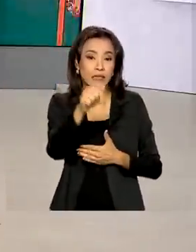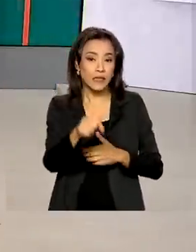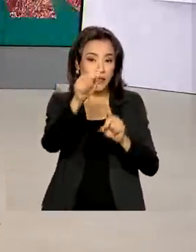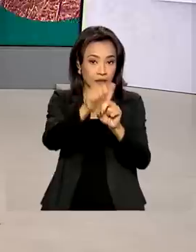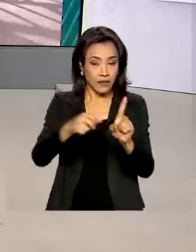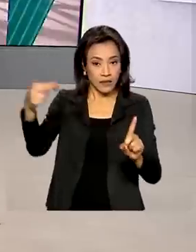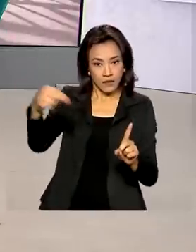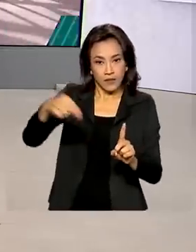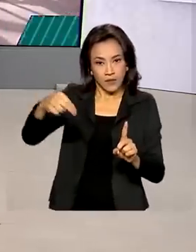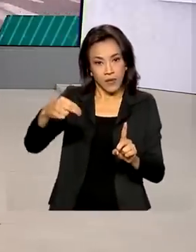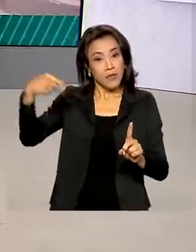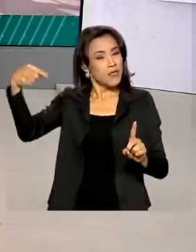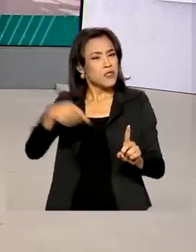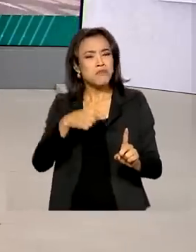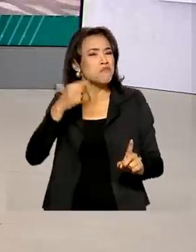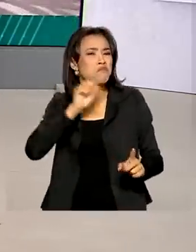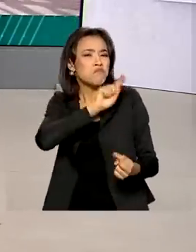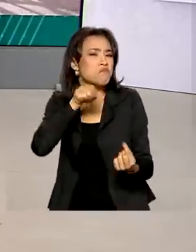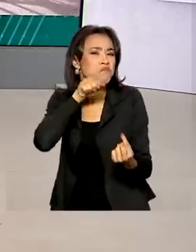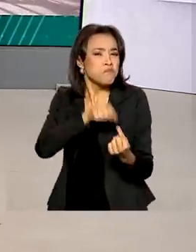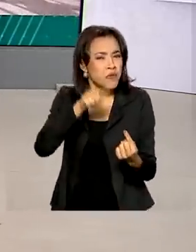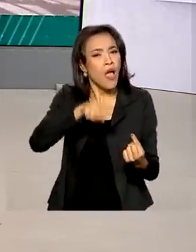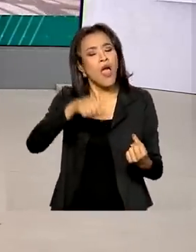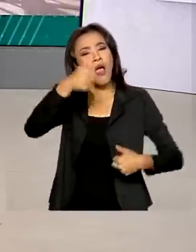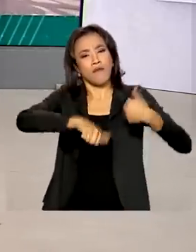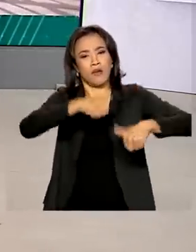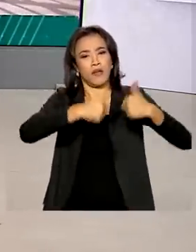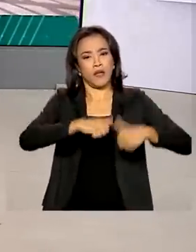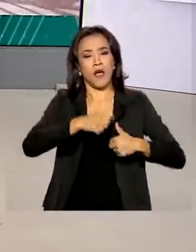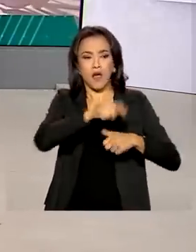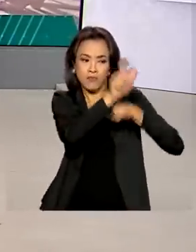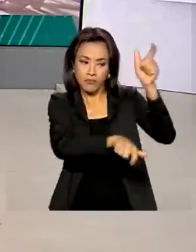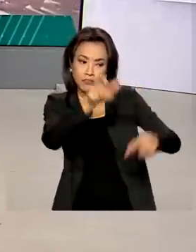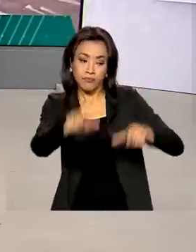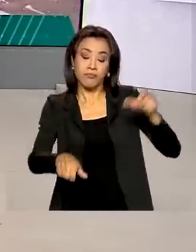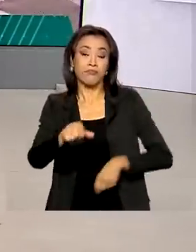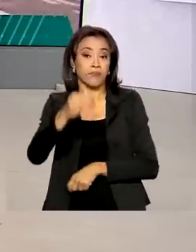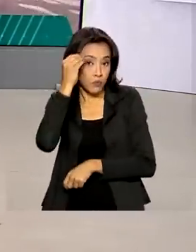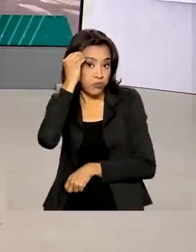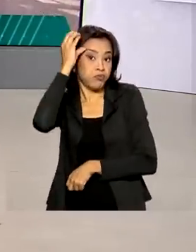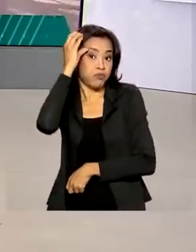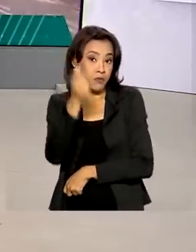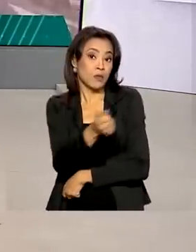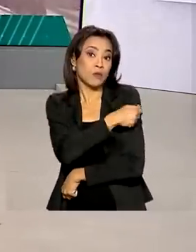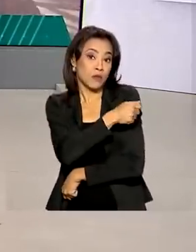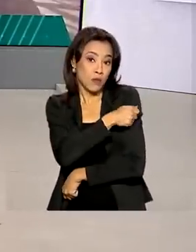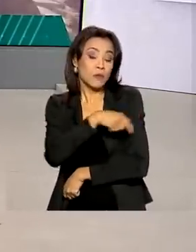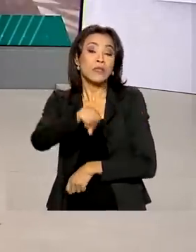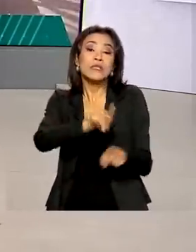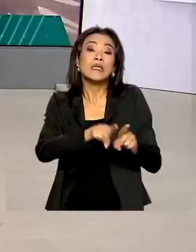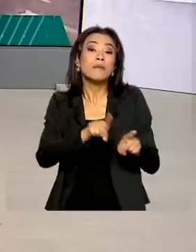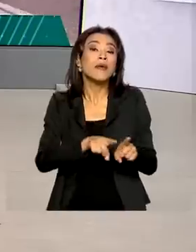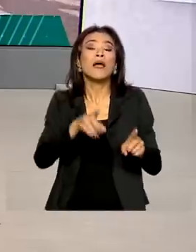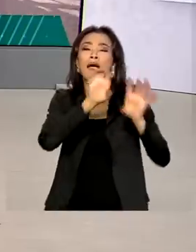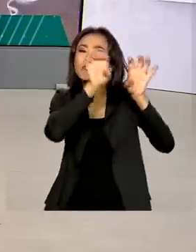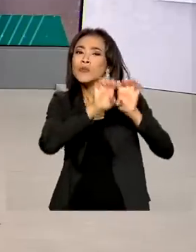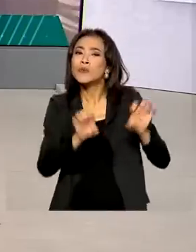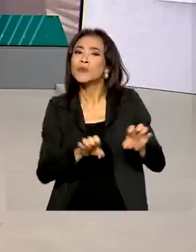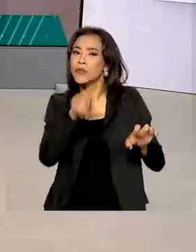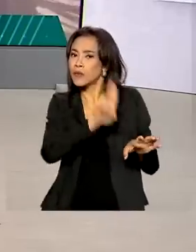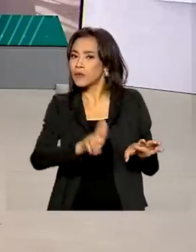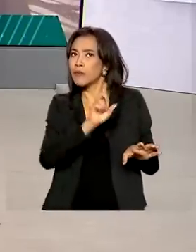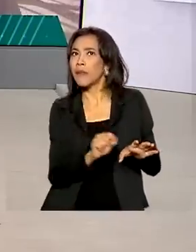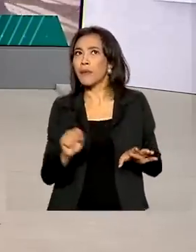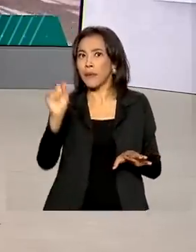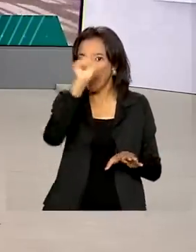novembro e serve para avaliar o conhecimento dos estudantes e também a qualidade das instituições de ensino. A prova